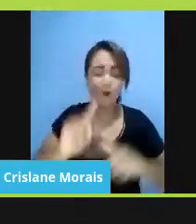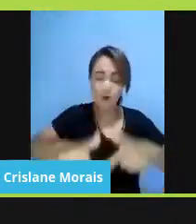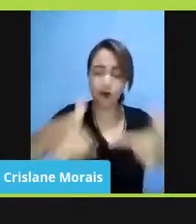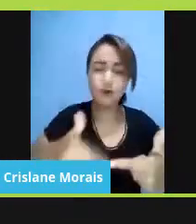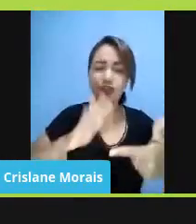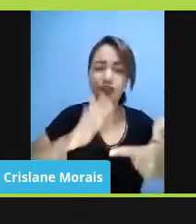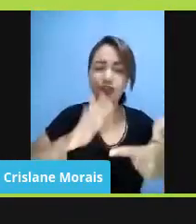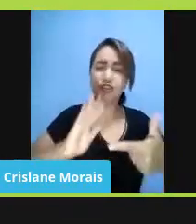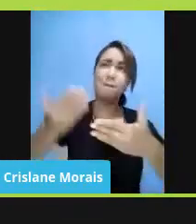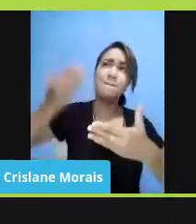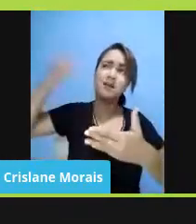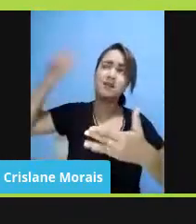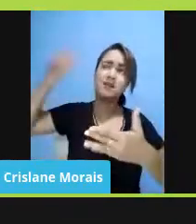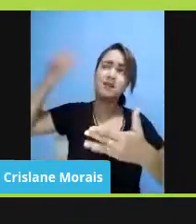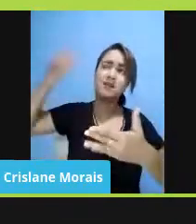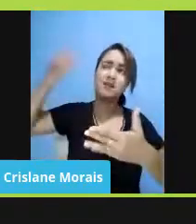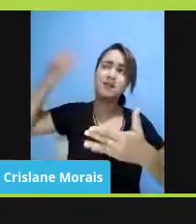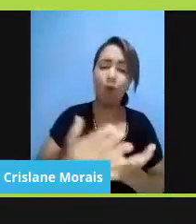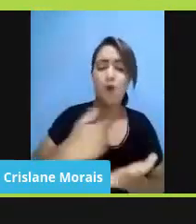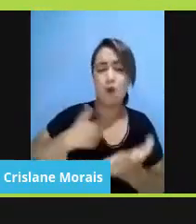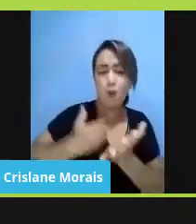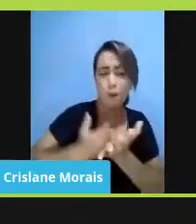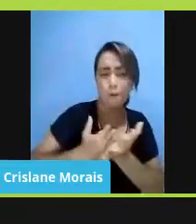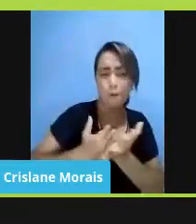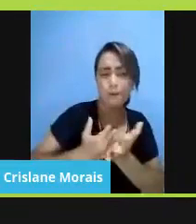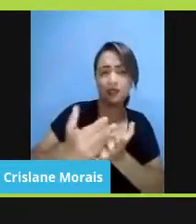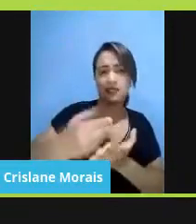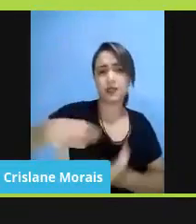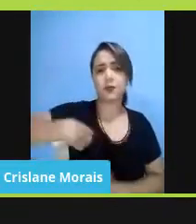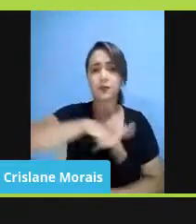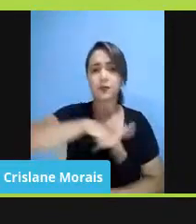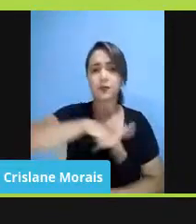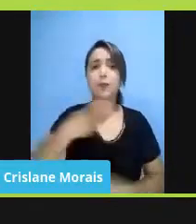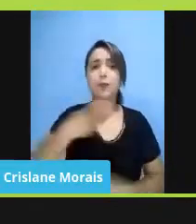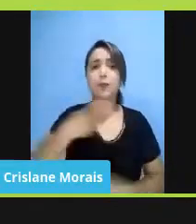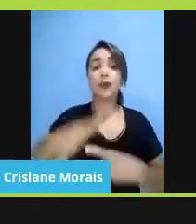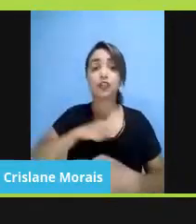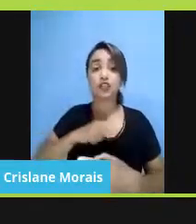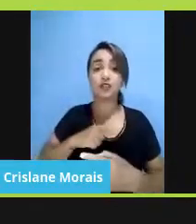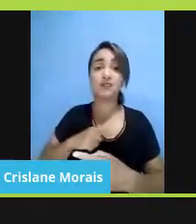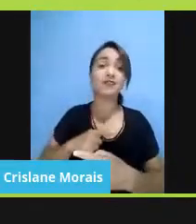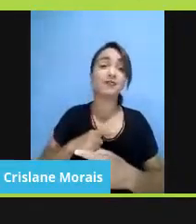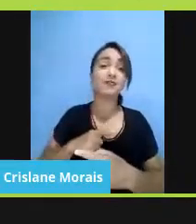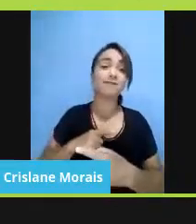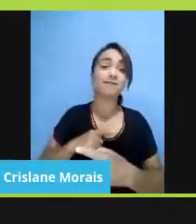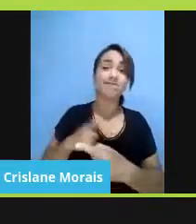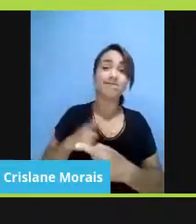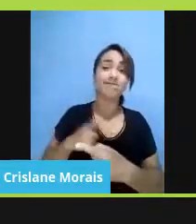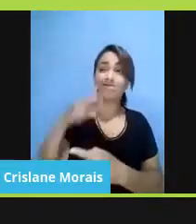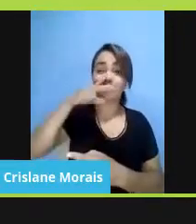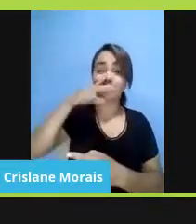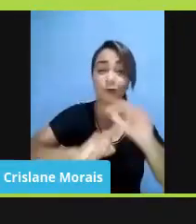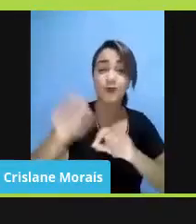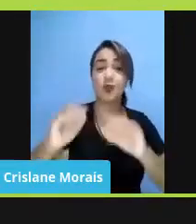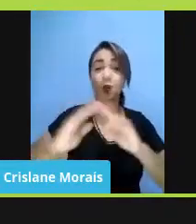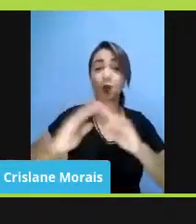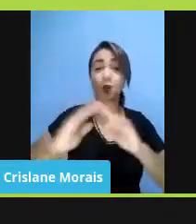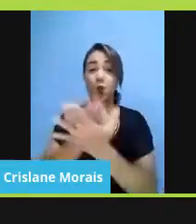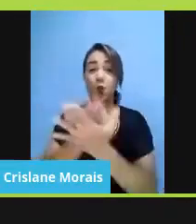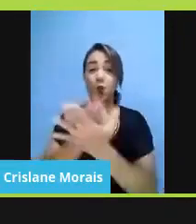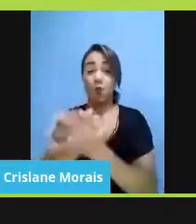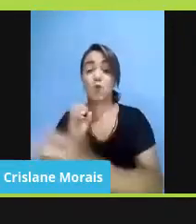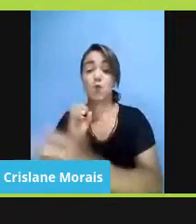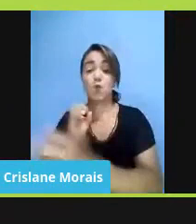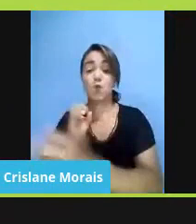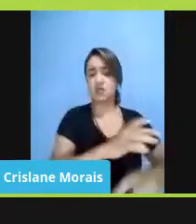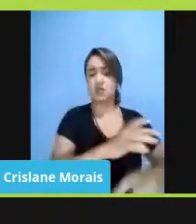Ministério Público, porque nós tínhamos muito forte ainda as APAES, a educação em locais específicos, né? Onde as